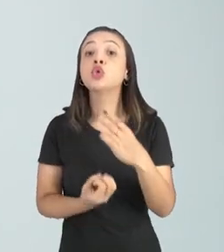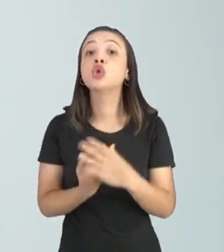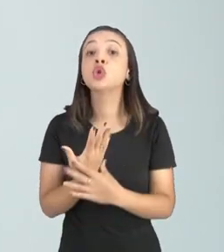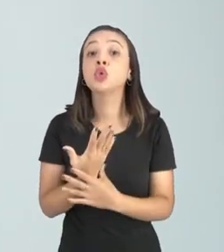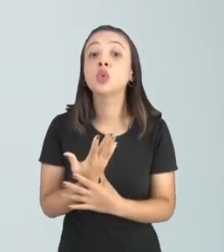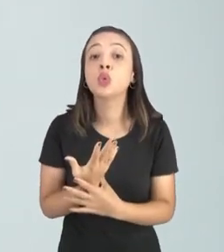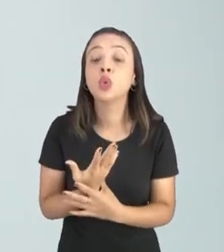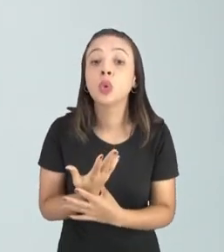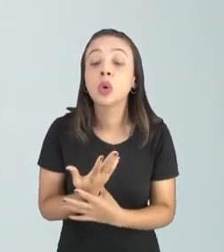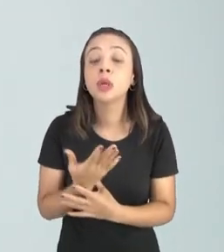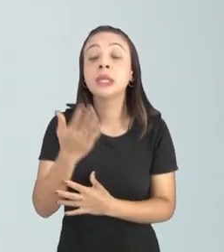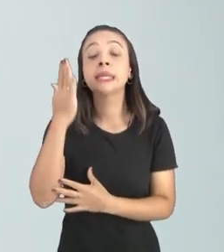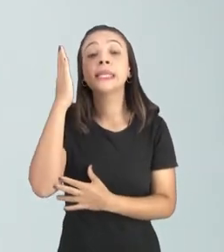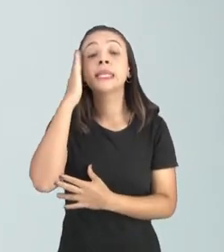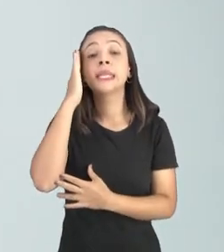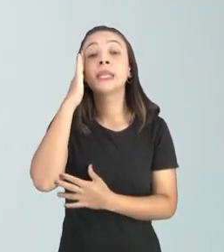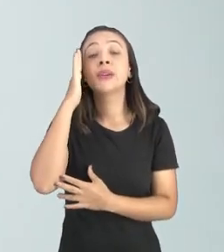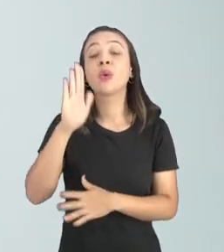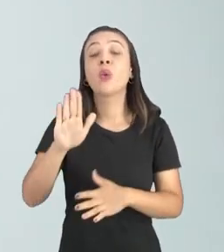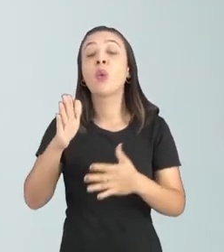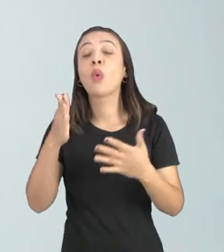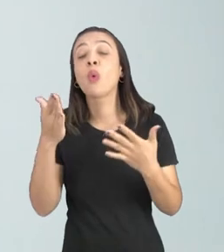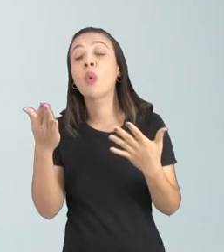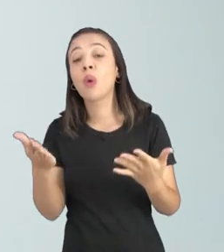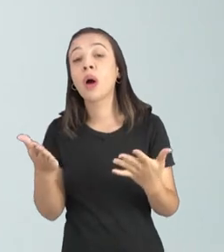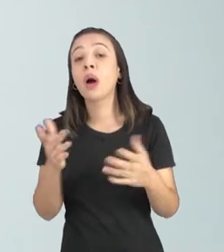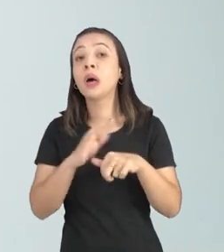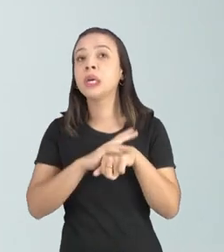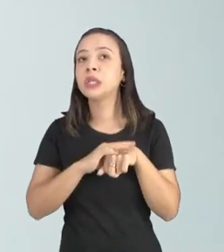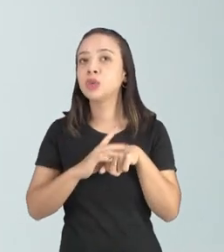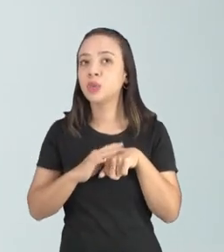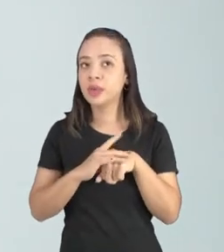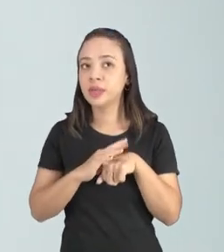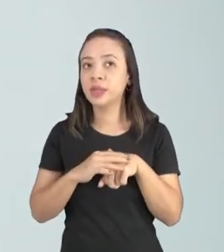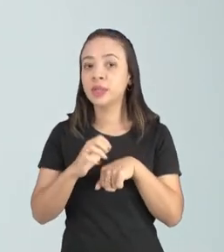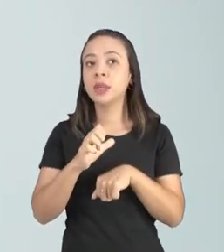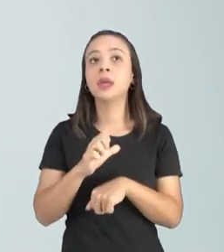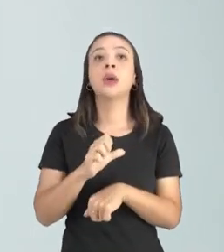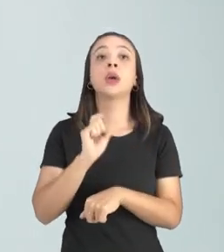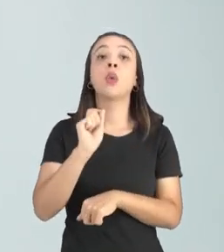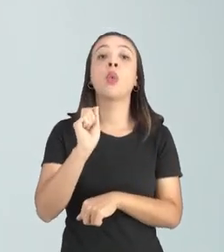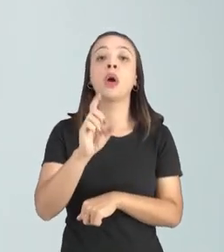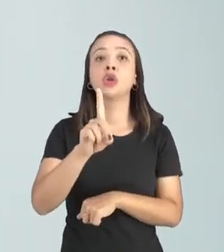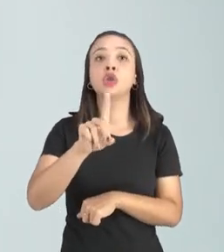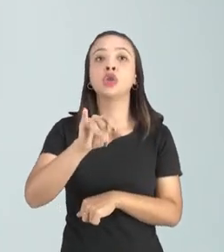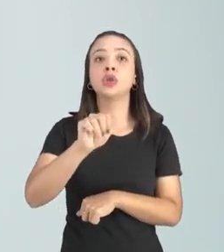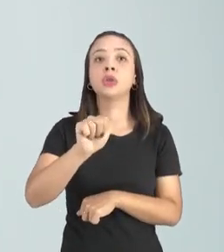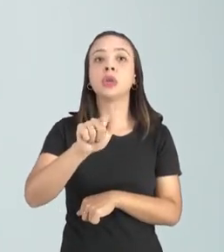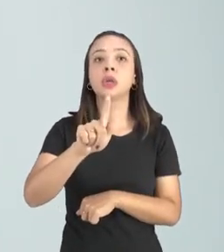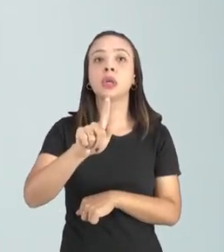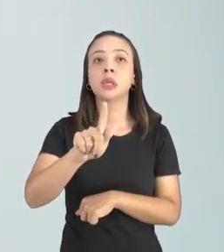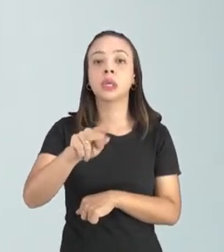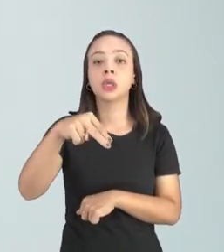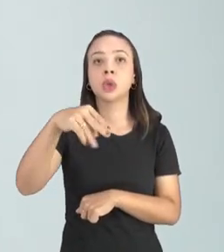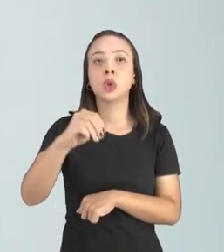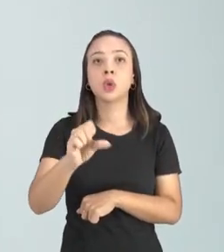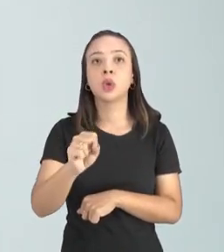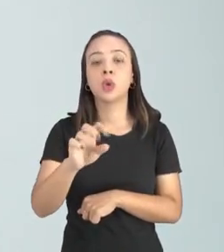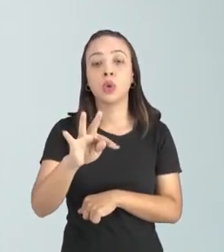doença através da invenção do esteroscópio certo e no ano de